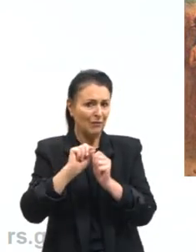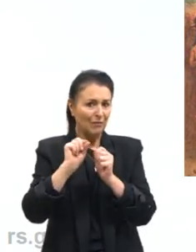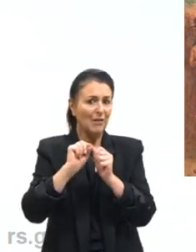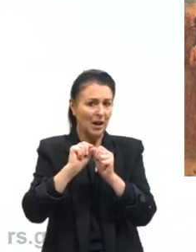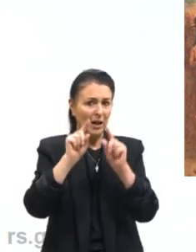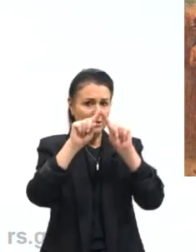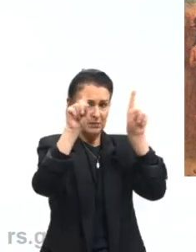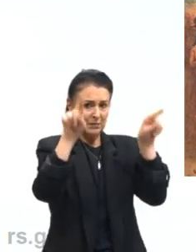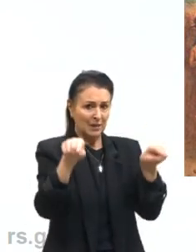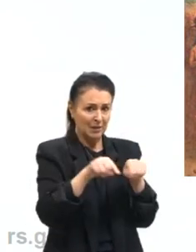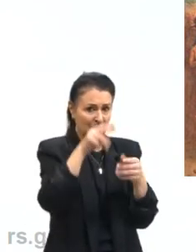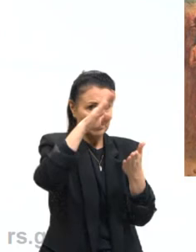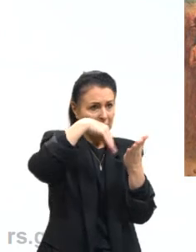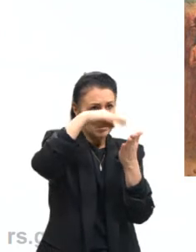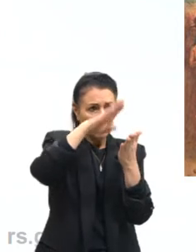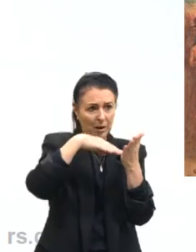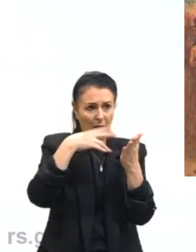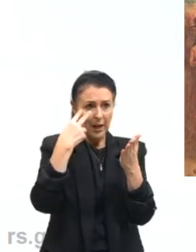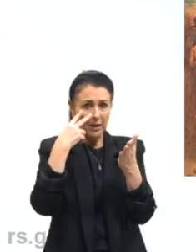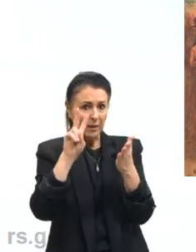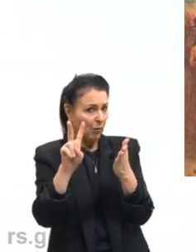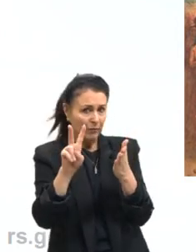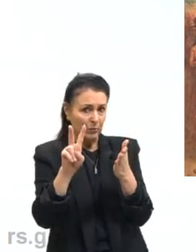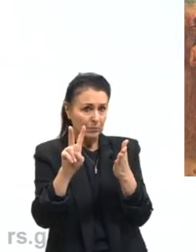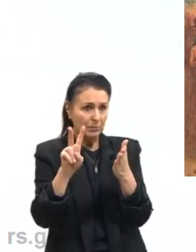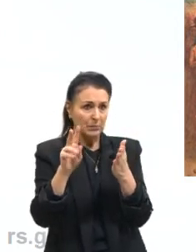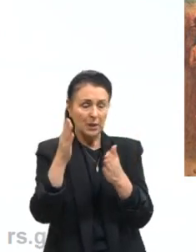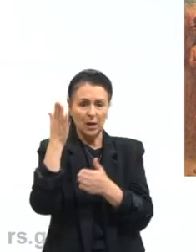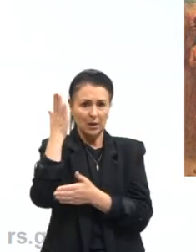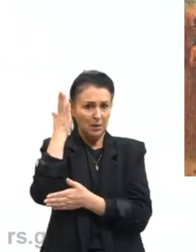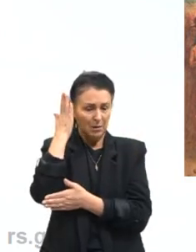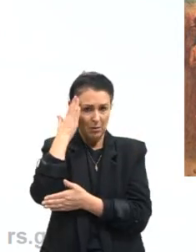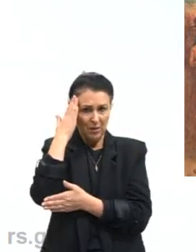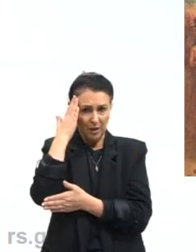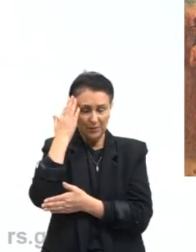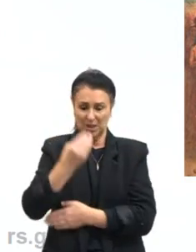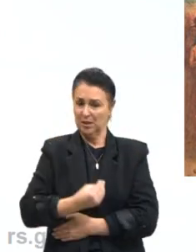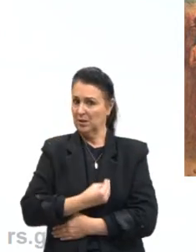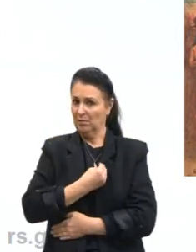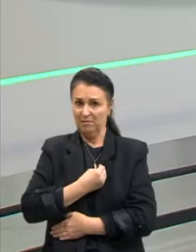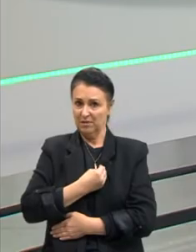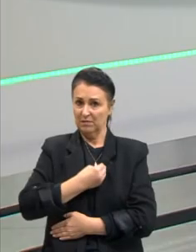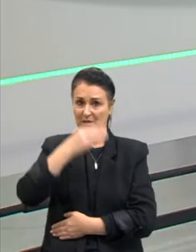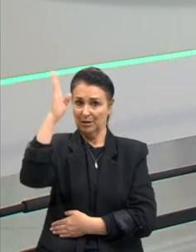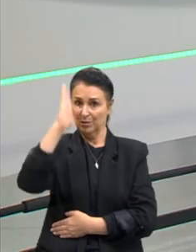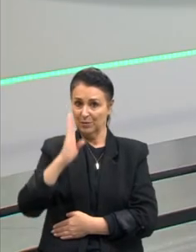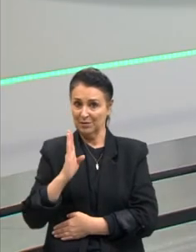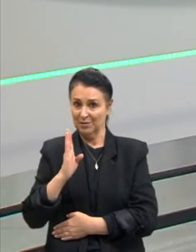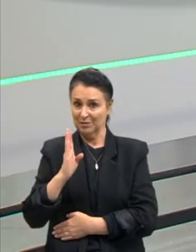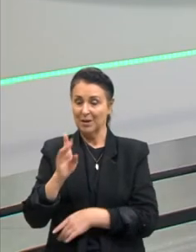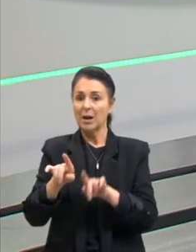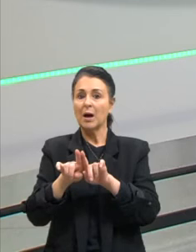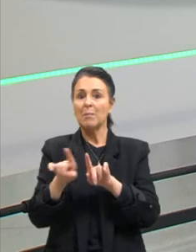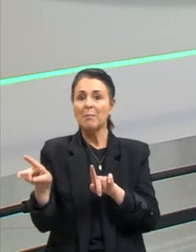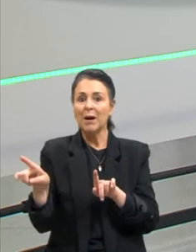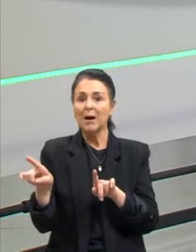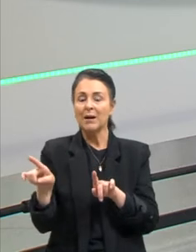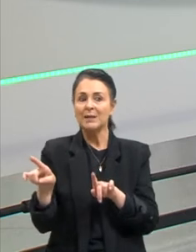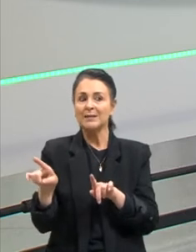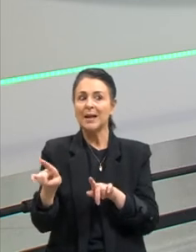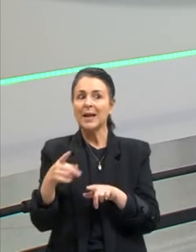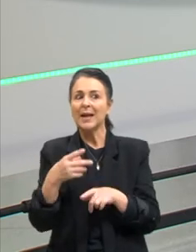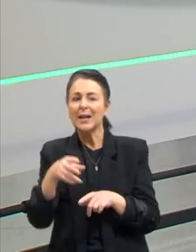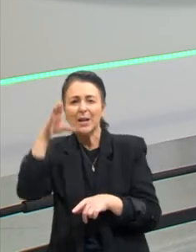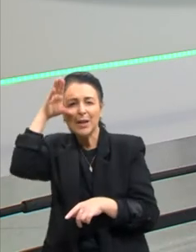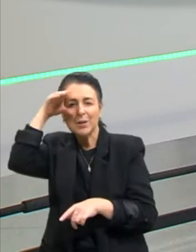ele não viu essa cena, ele não presenciou essa cena, mas ele constrói a partir das narrativas, dos